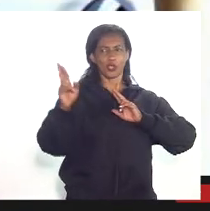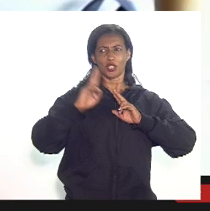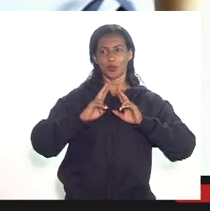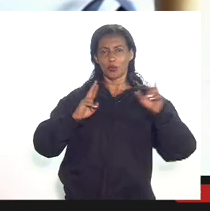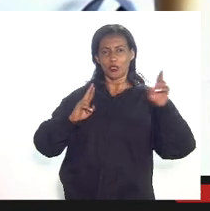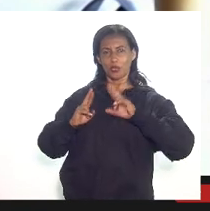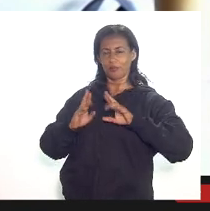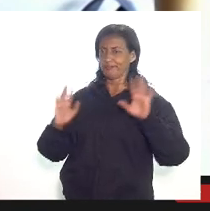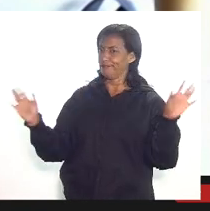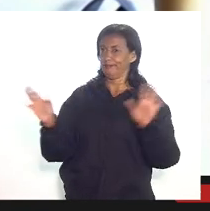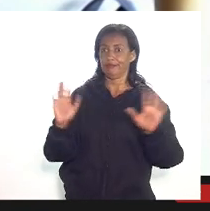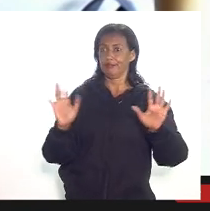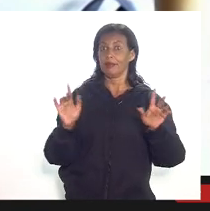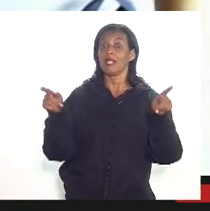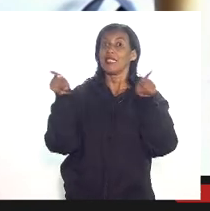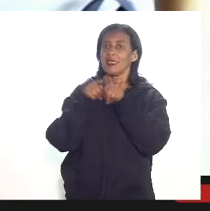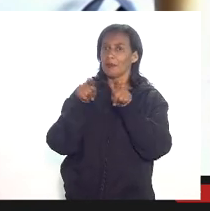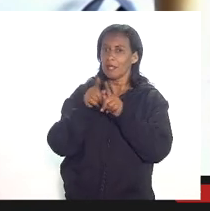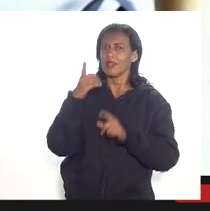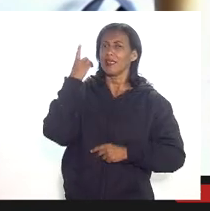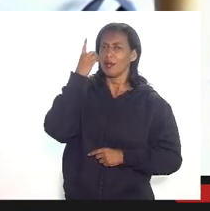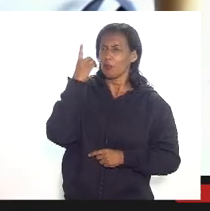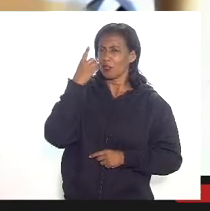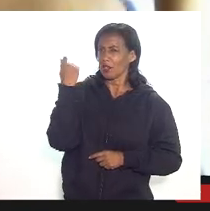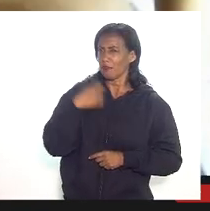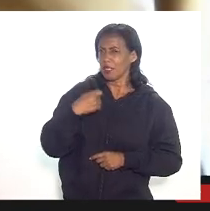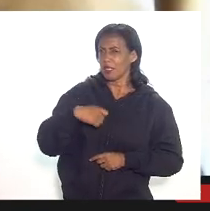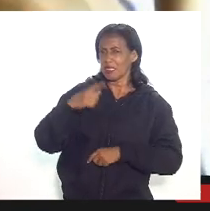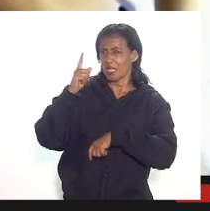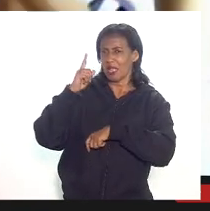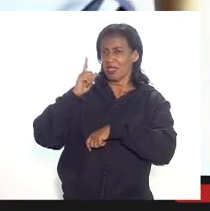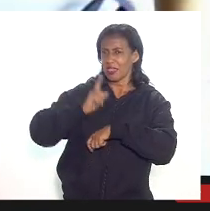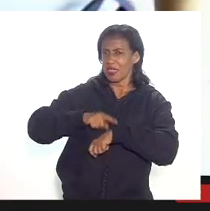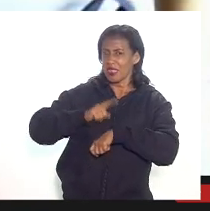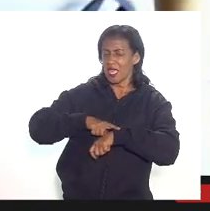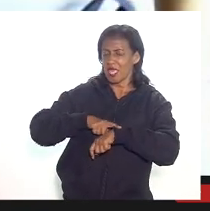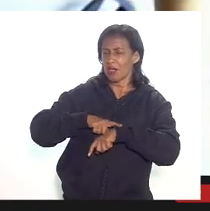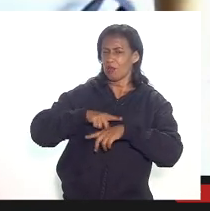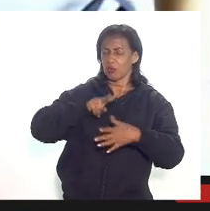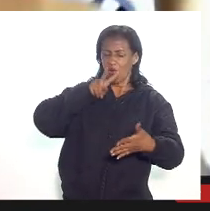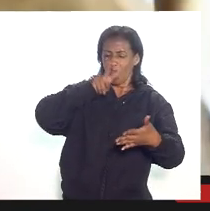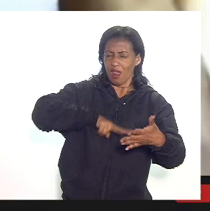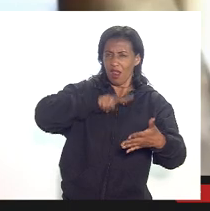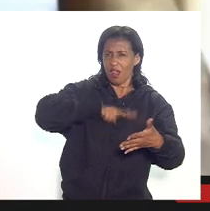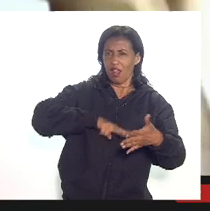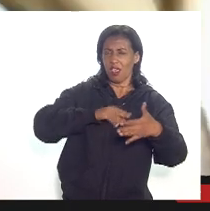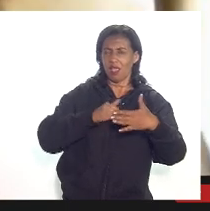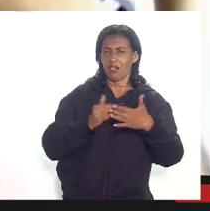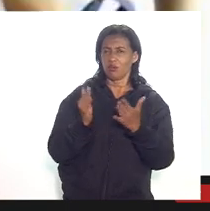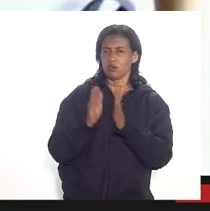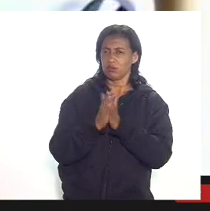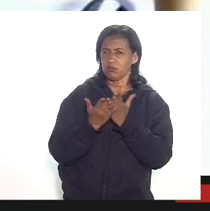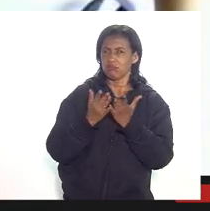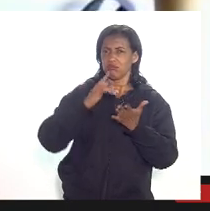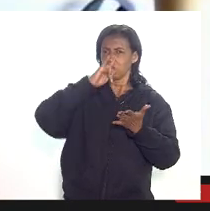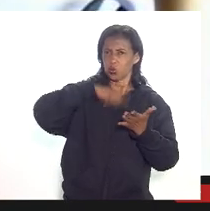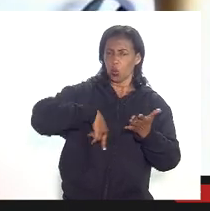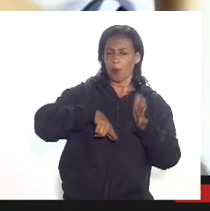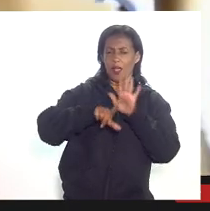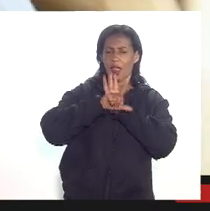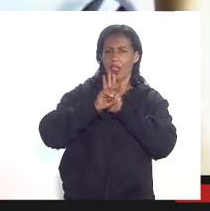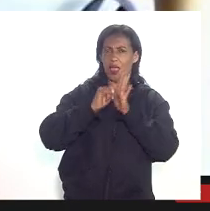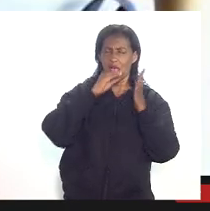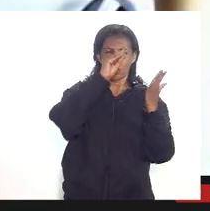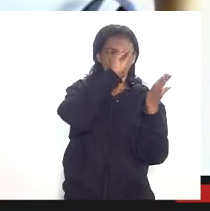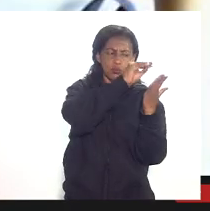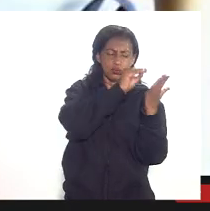também precisam tempo de ler todas essas exposições ler as legislações para